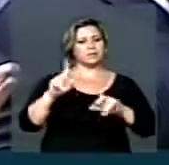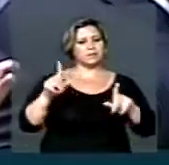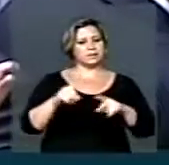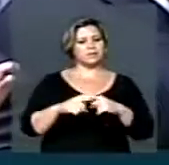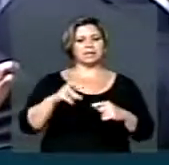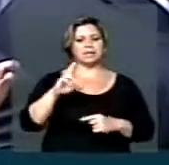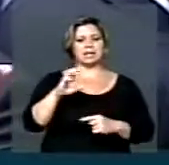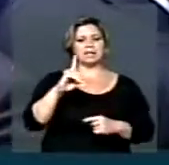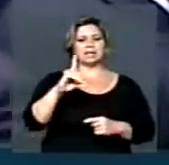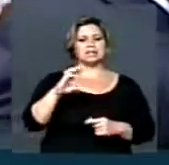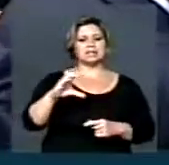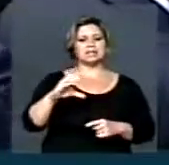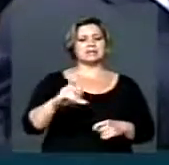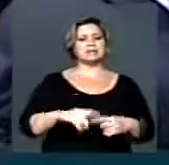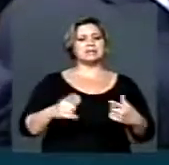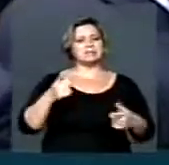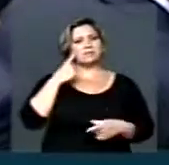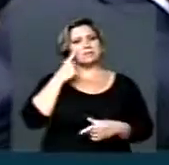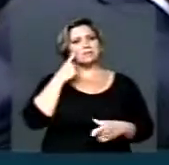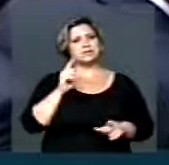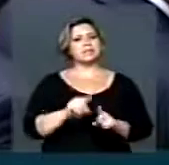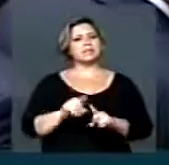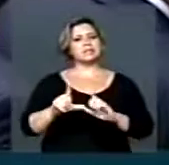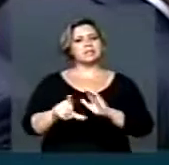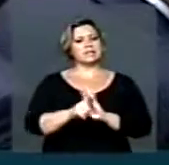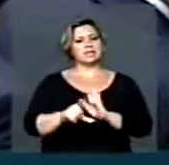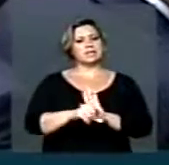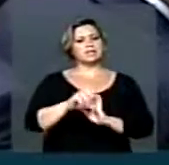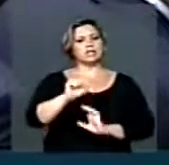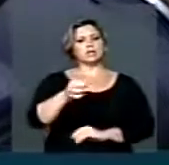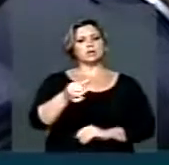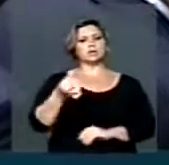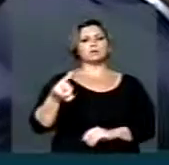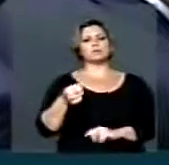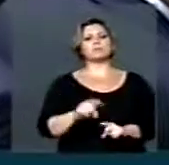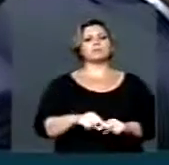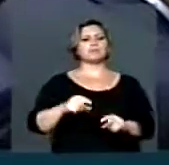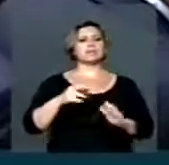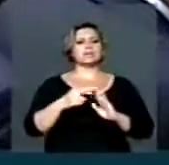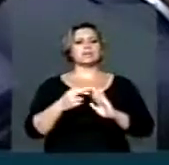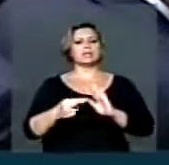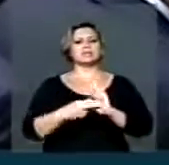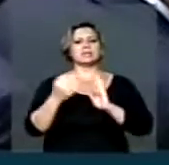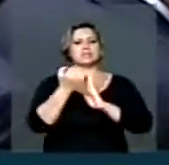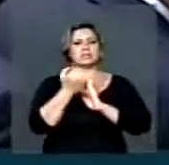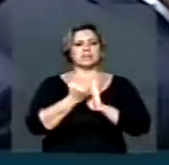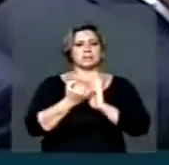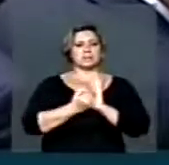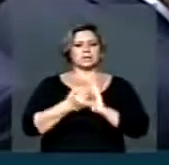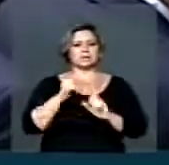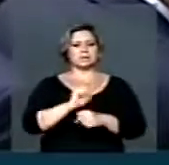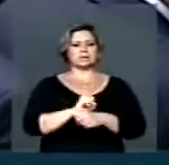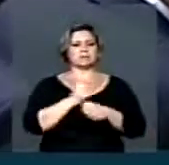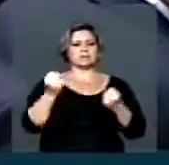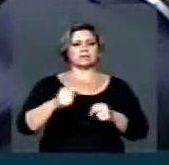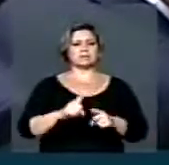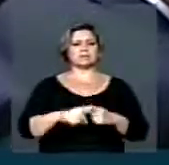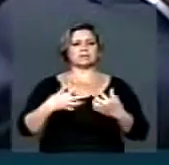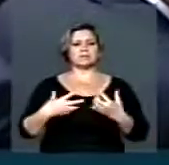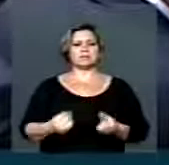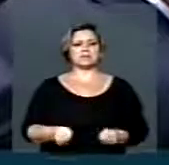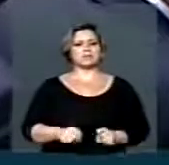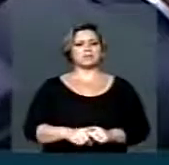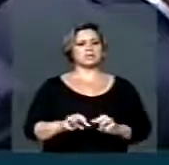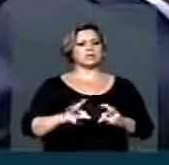isto o RDC. Nós temos que ver que tem uma lei 8666, que estabelece critérios, não é possível que nós deixemos